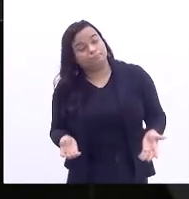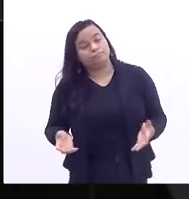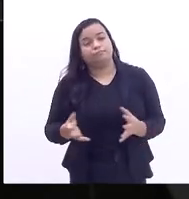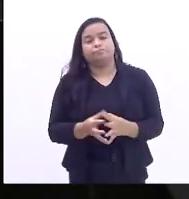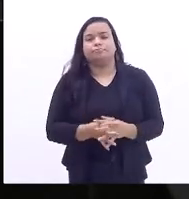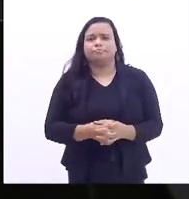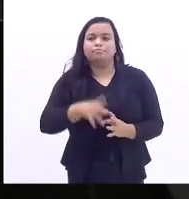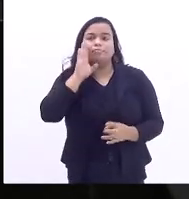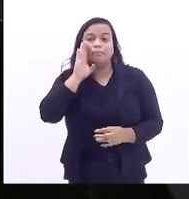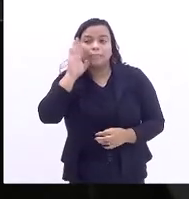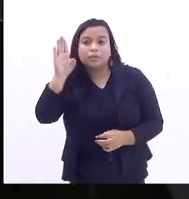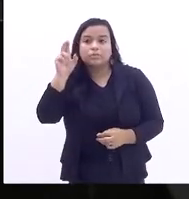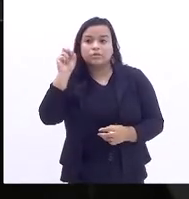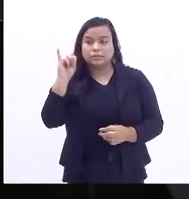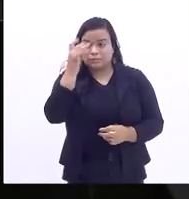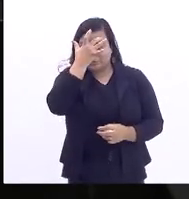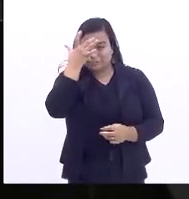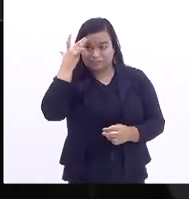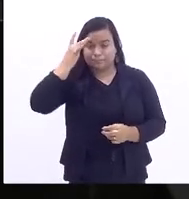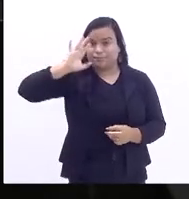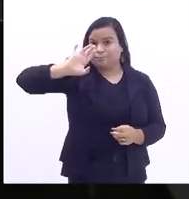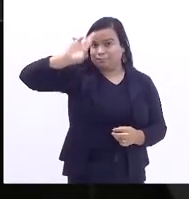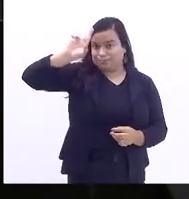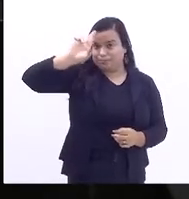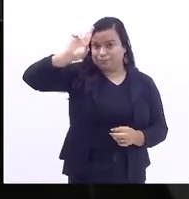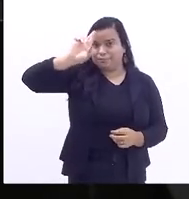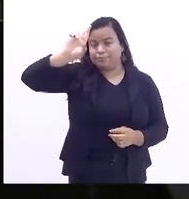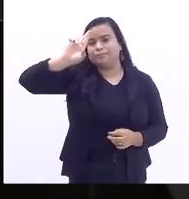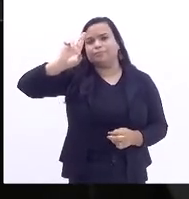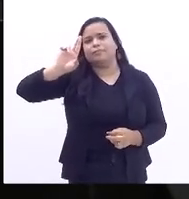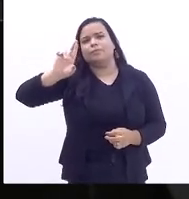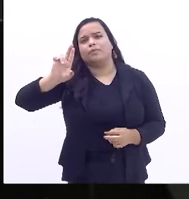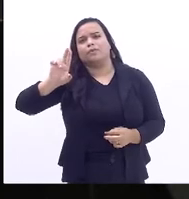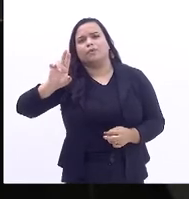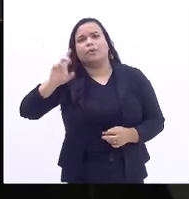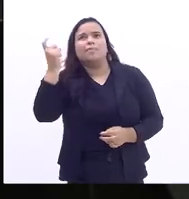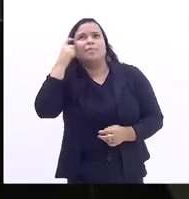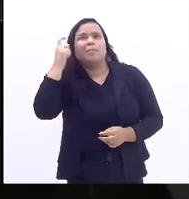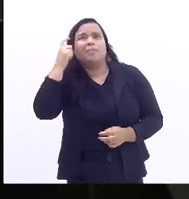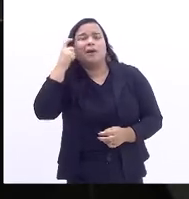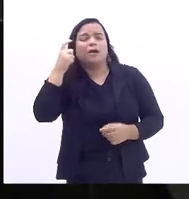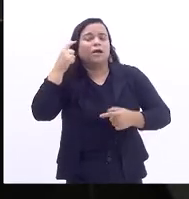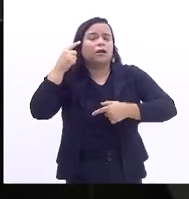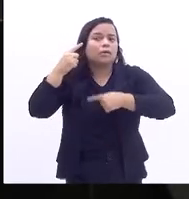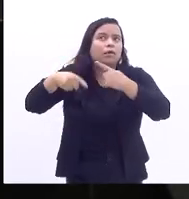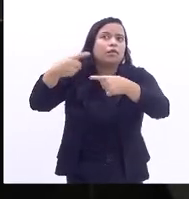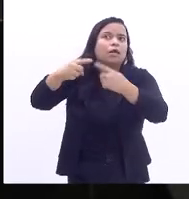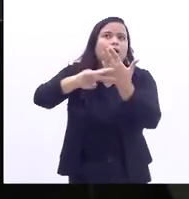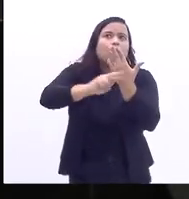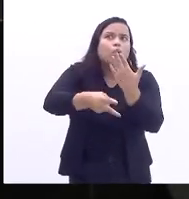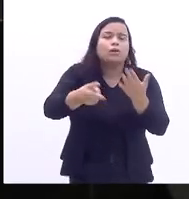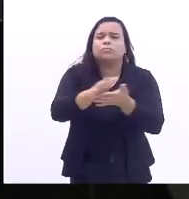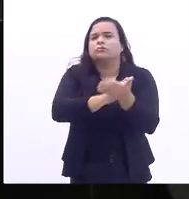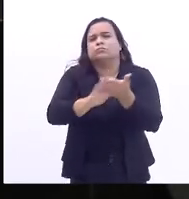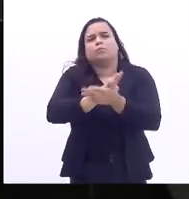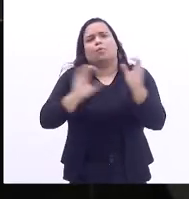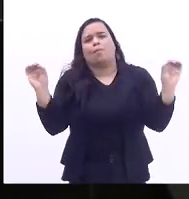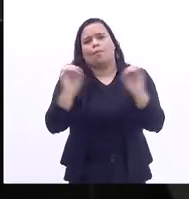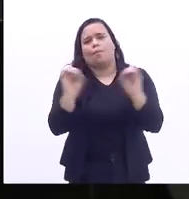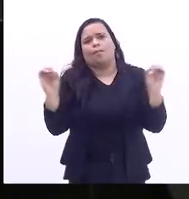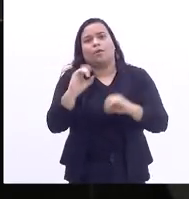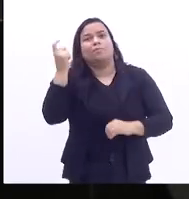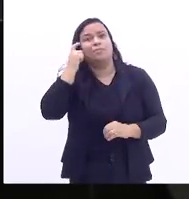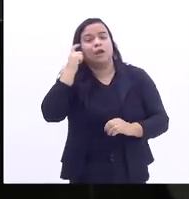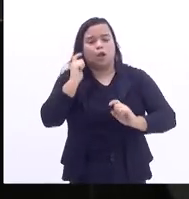quando governantes, de forma inconsequente, em vez de valorizar o